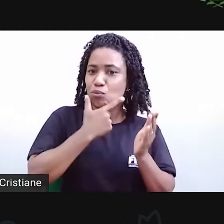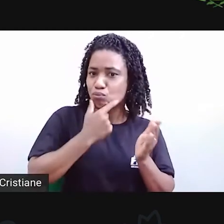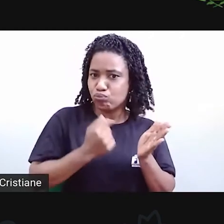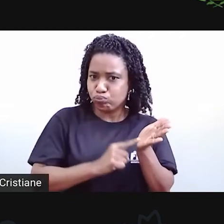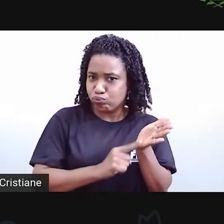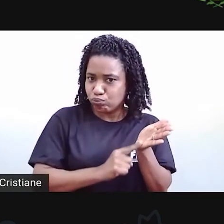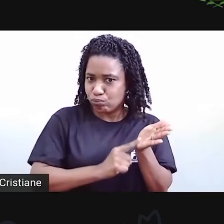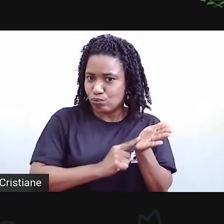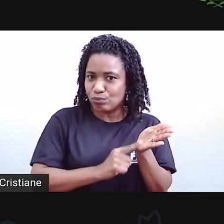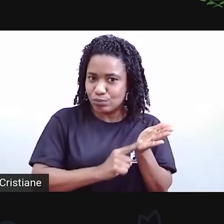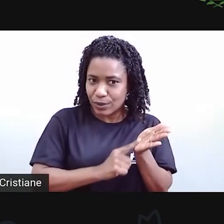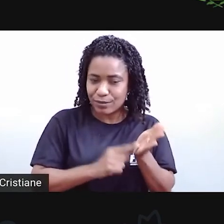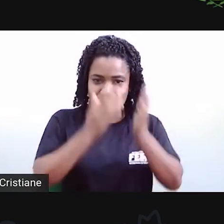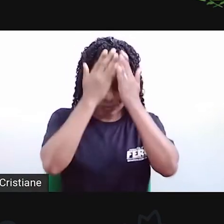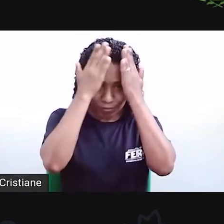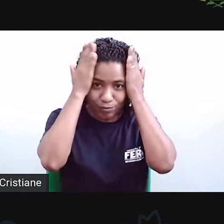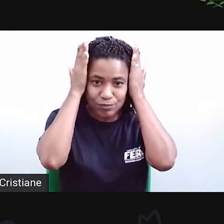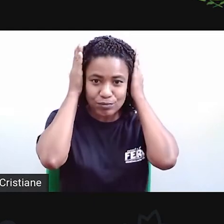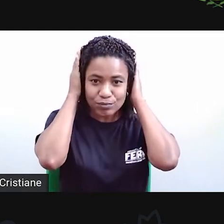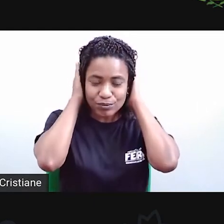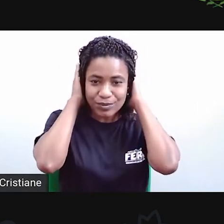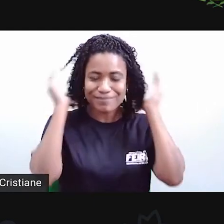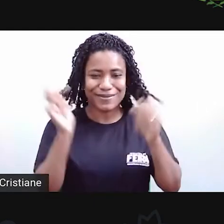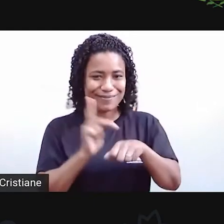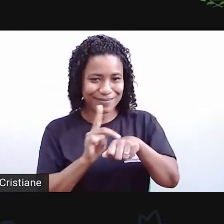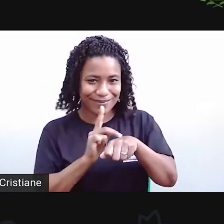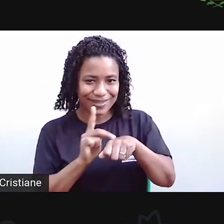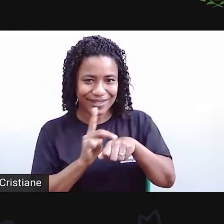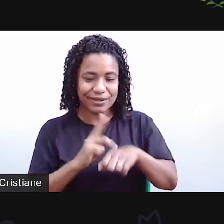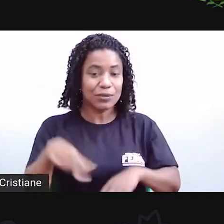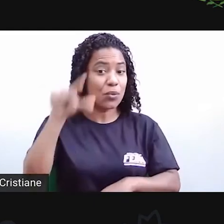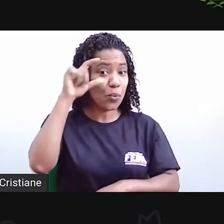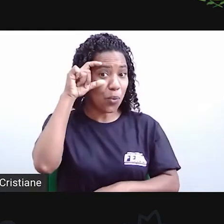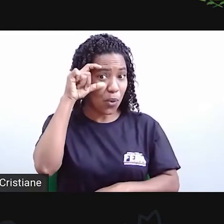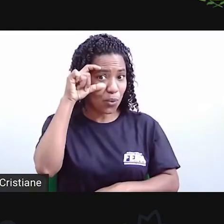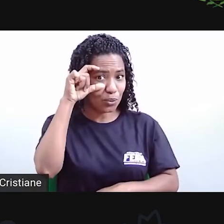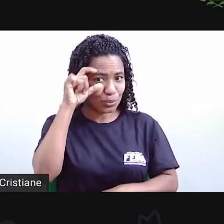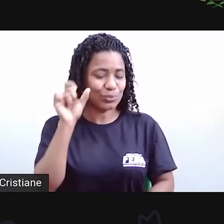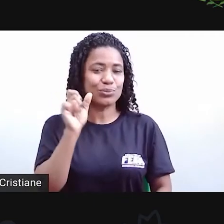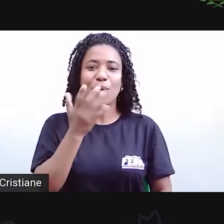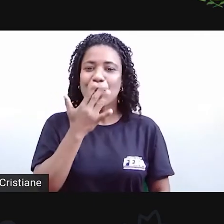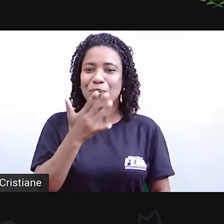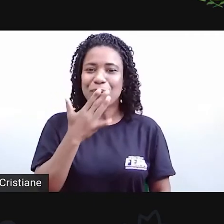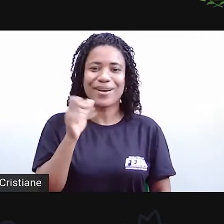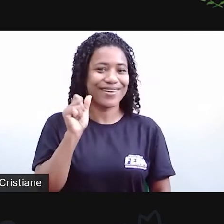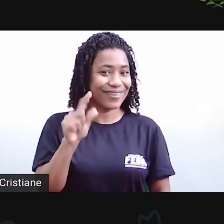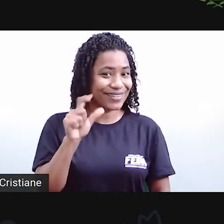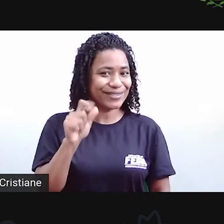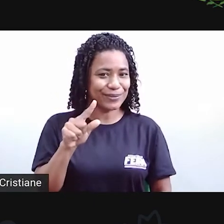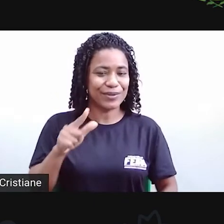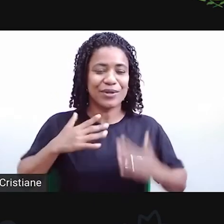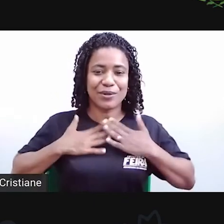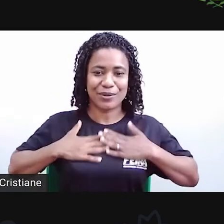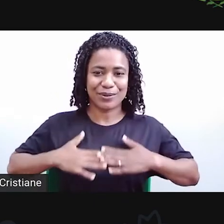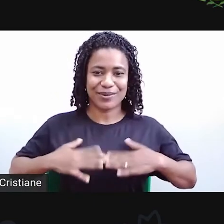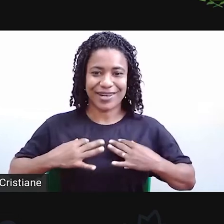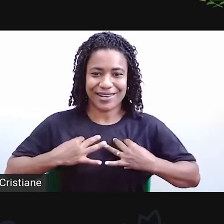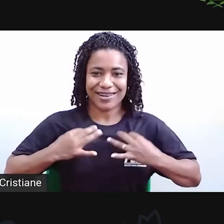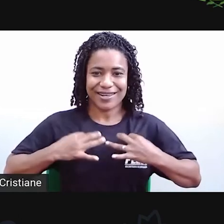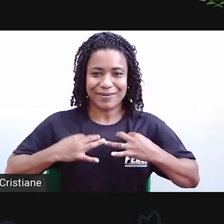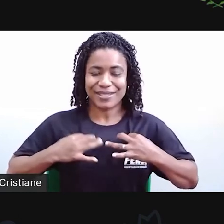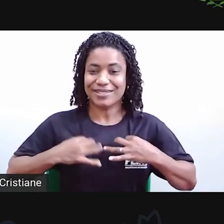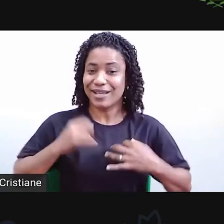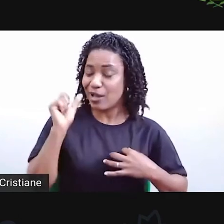cabelo está cortado curto, uso um óculos de armação azul e hoje eu estou vestindo uma camisa azul